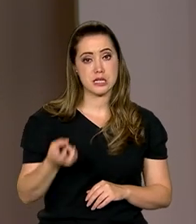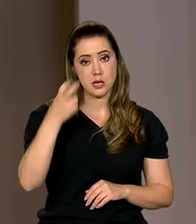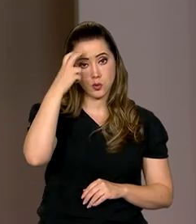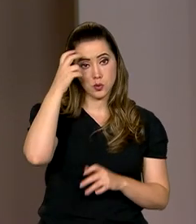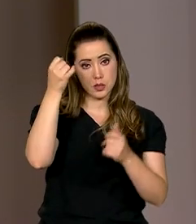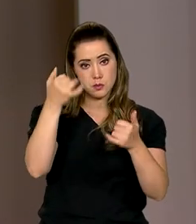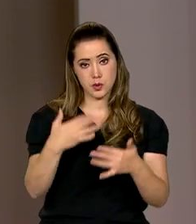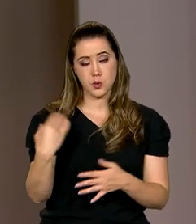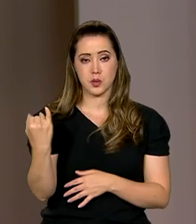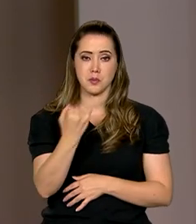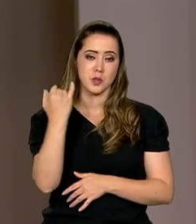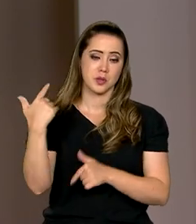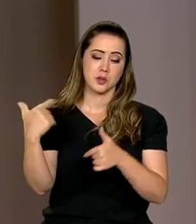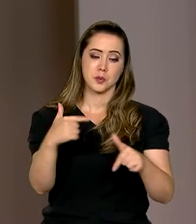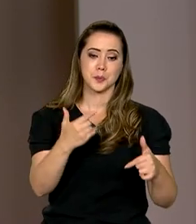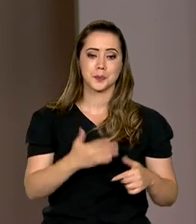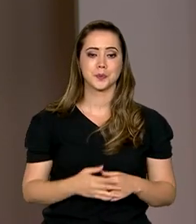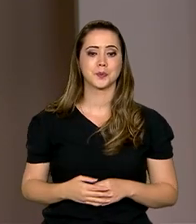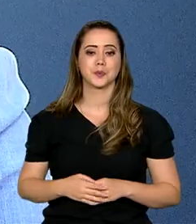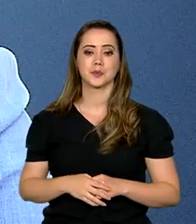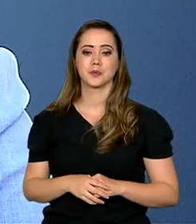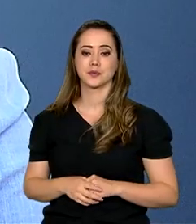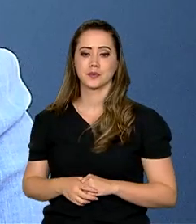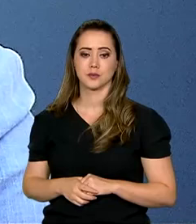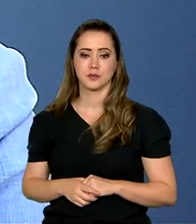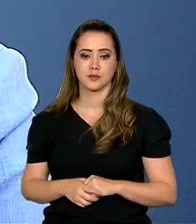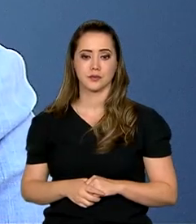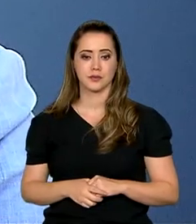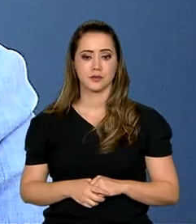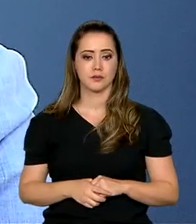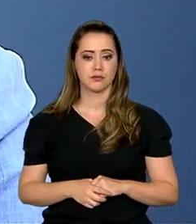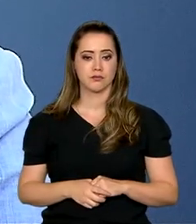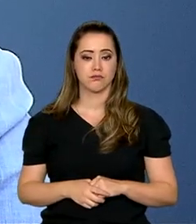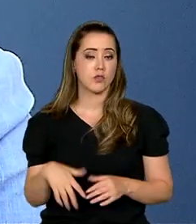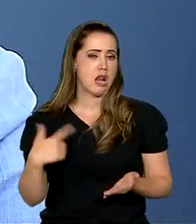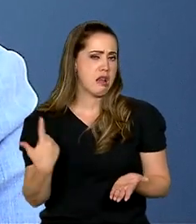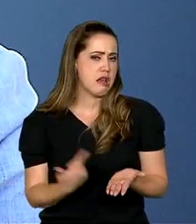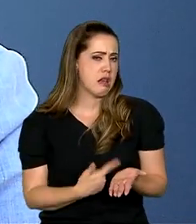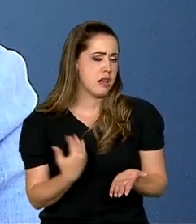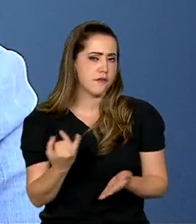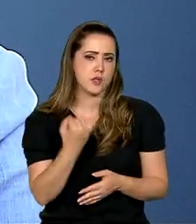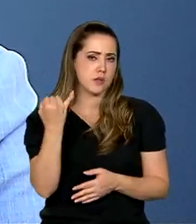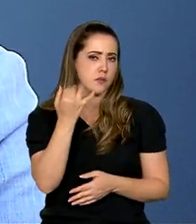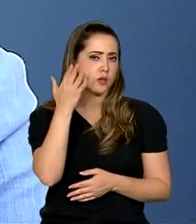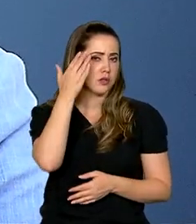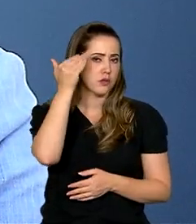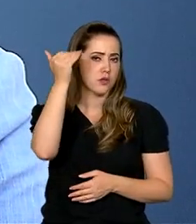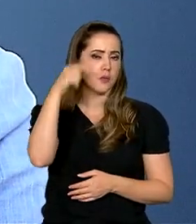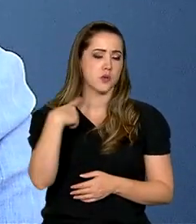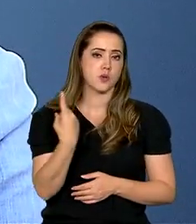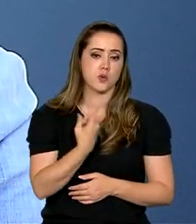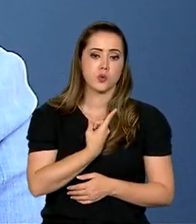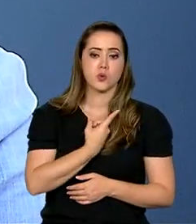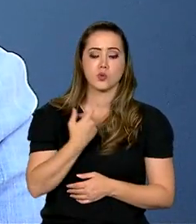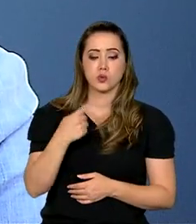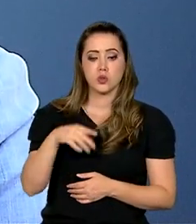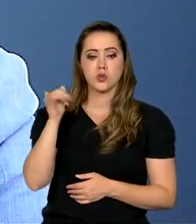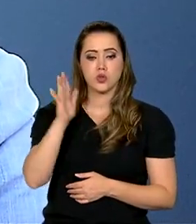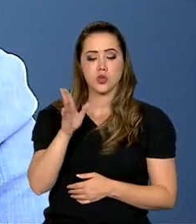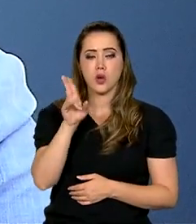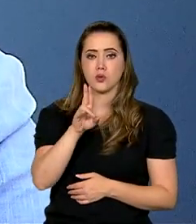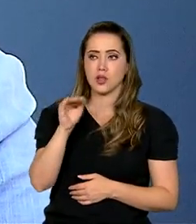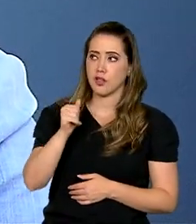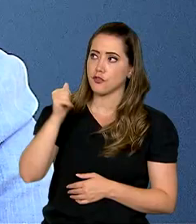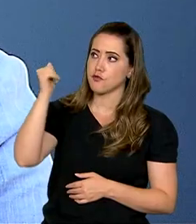falou sobre a importância da iniciativa. Obras de grandes nomes da nossa literatura já foram publicadas no exterior